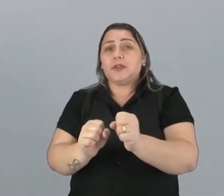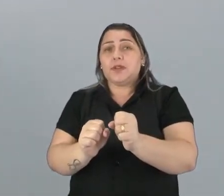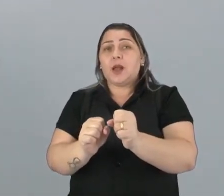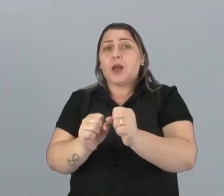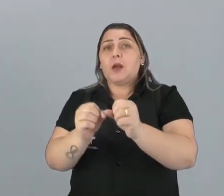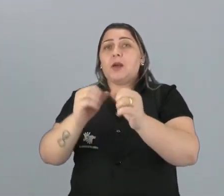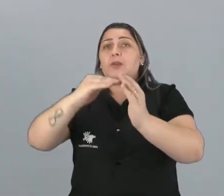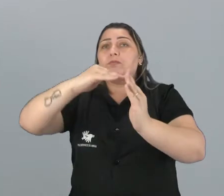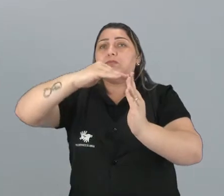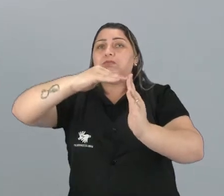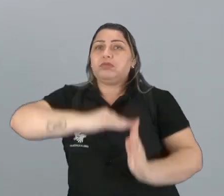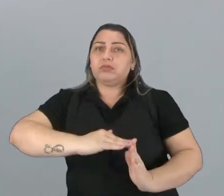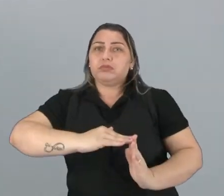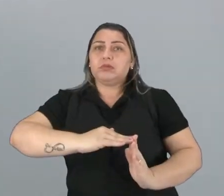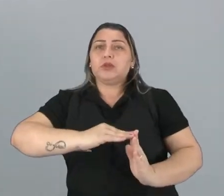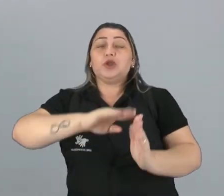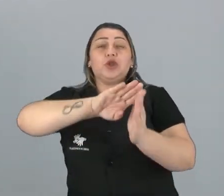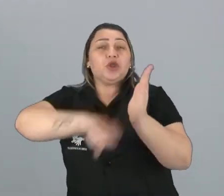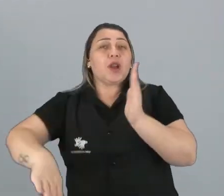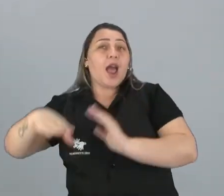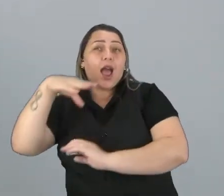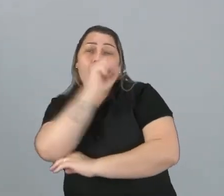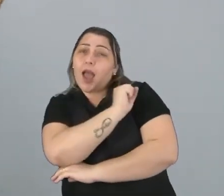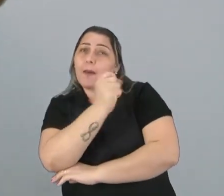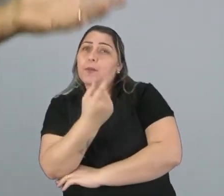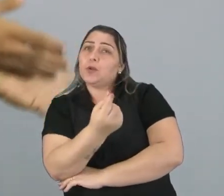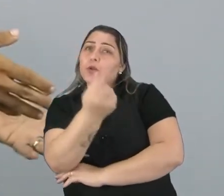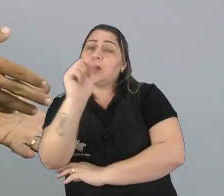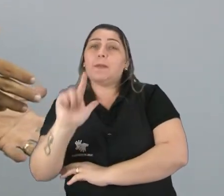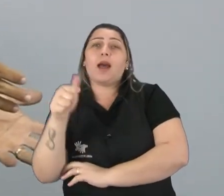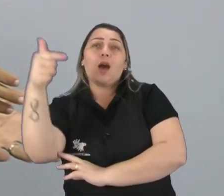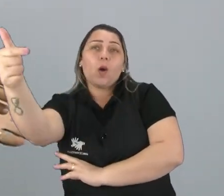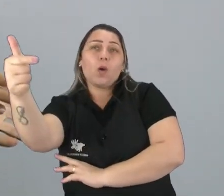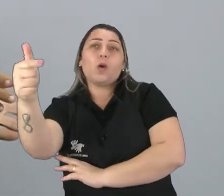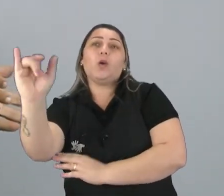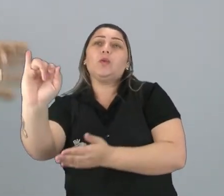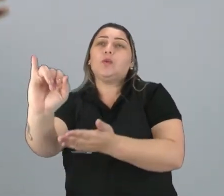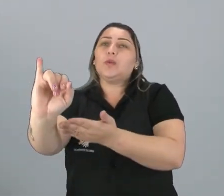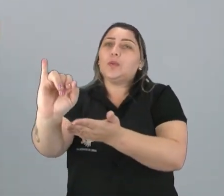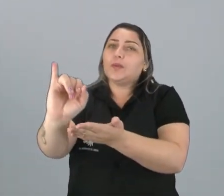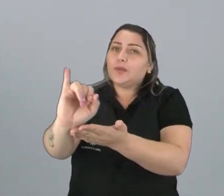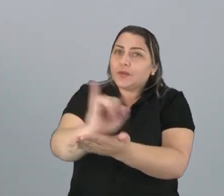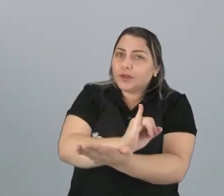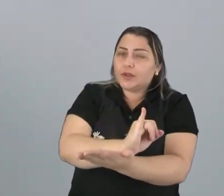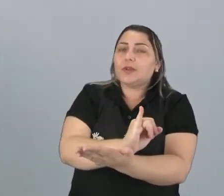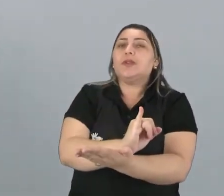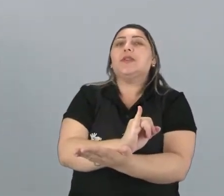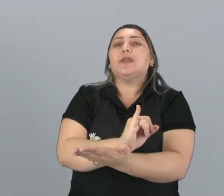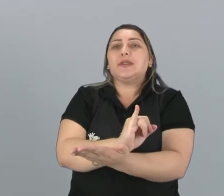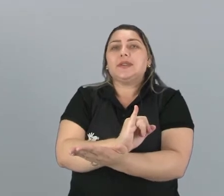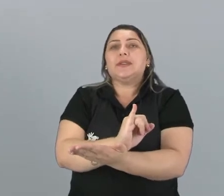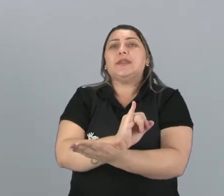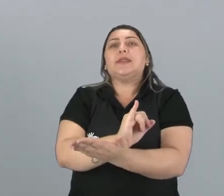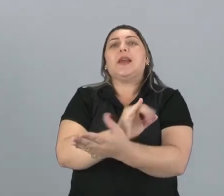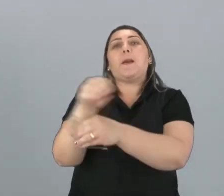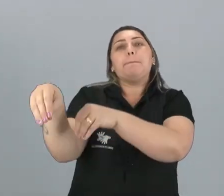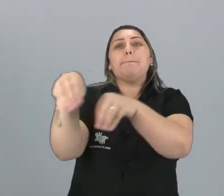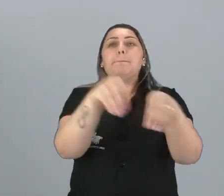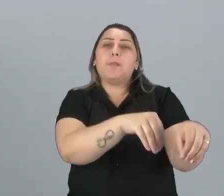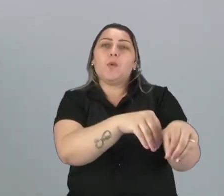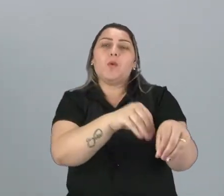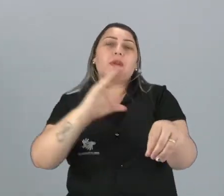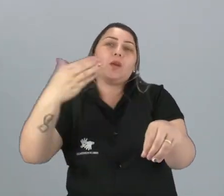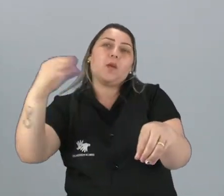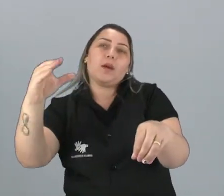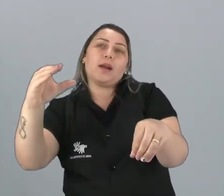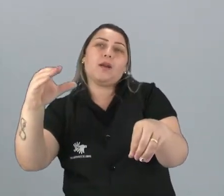declínio, retira-se imediatamente esse dinheiro para um outro investimento, digamos, sai de uma Coca-Cola e vai para a Petrobras, ou sai